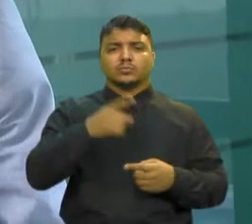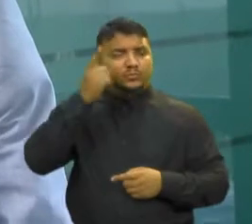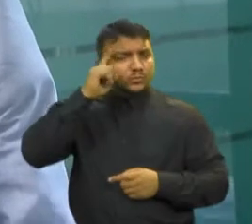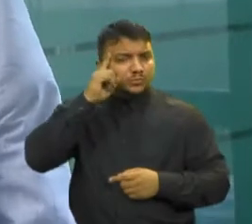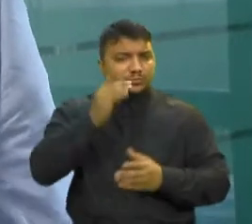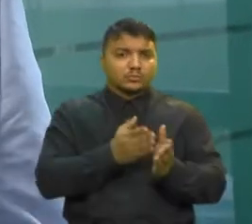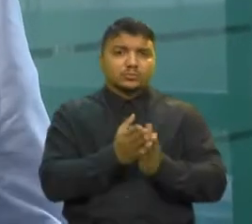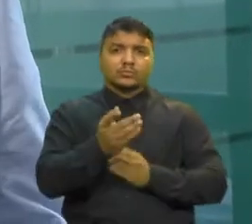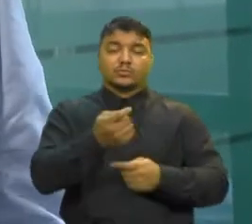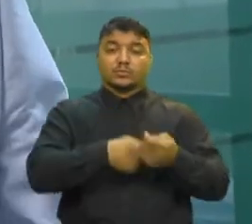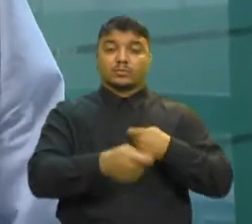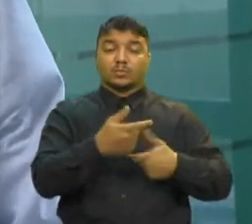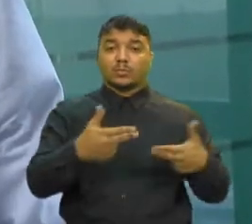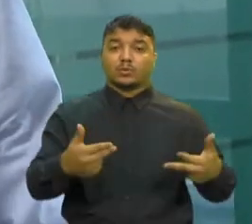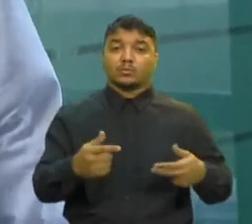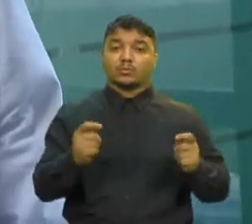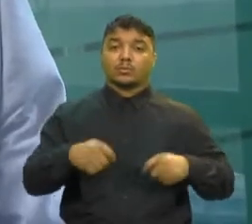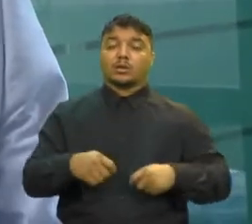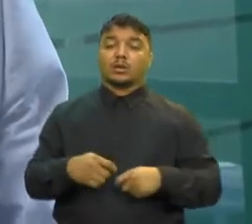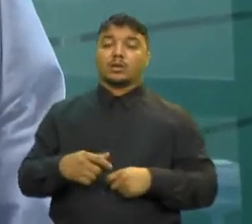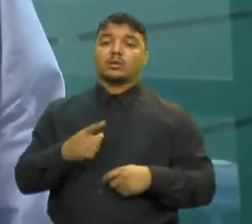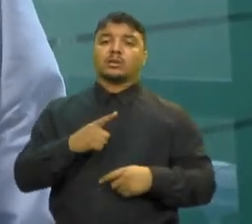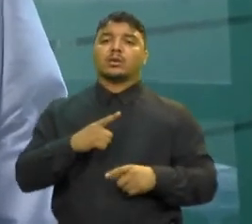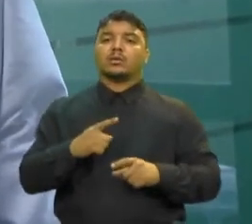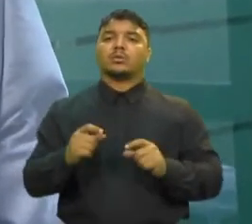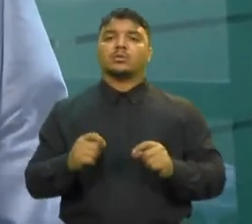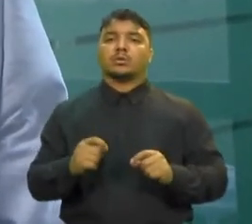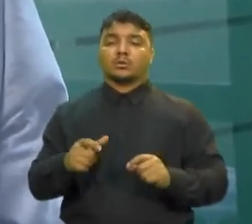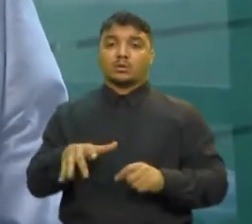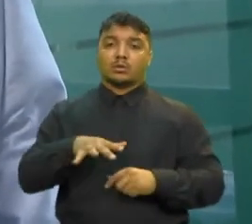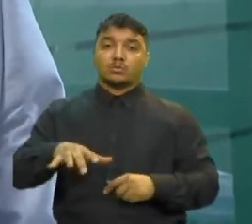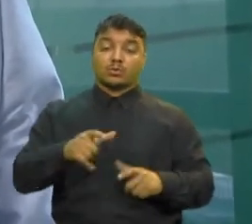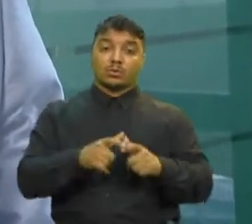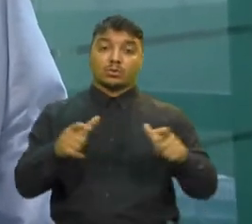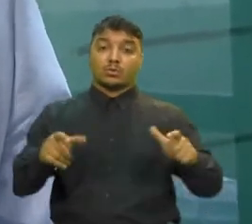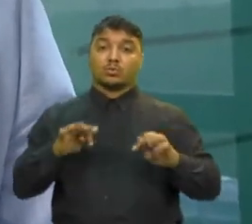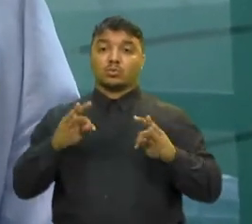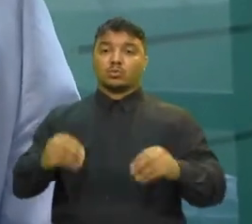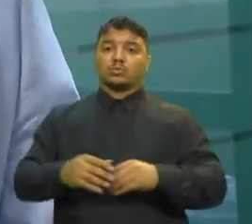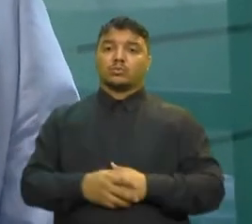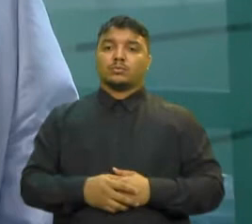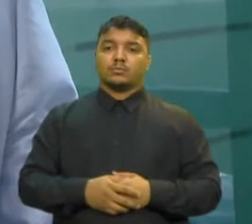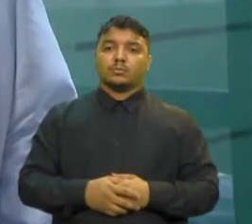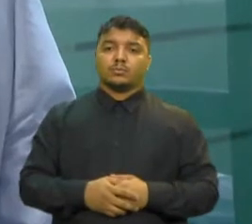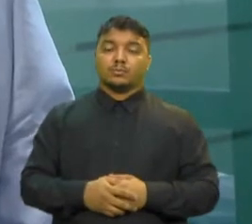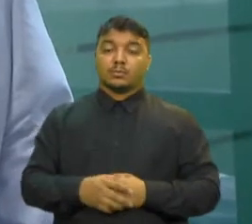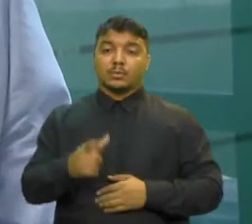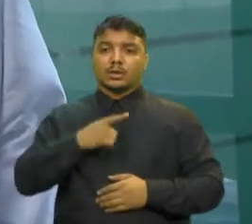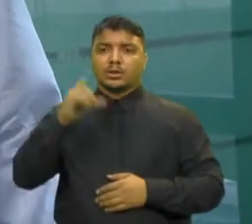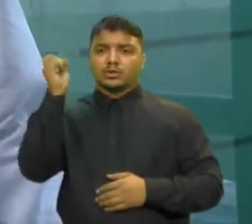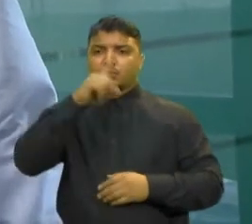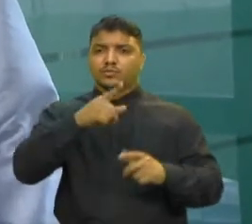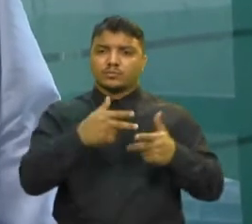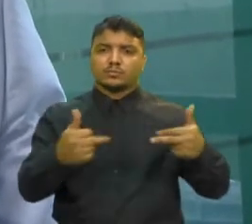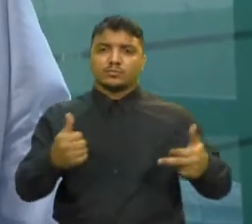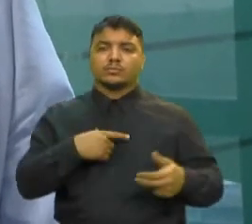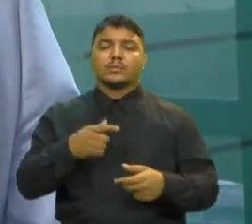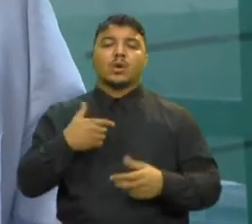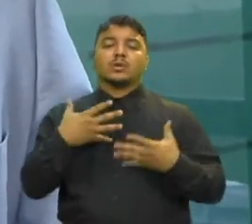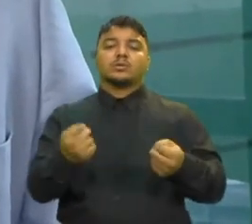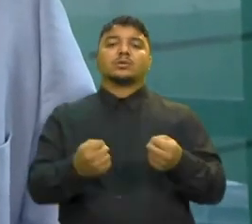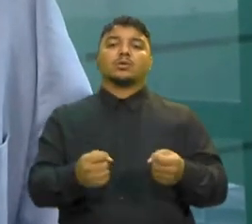econômicos praticamente eles estão em todas as casas E o esforço e o desafio que eu aceitei